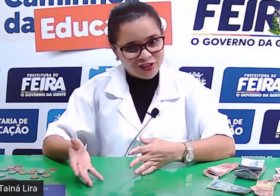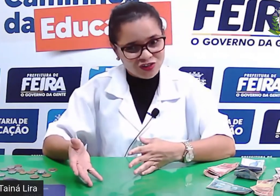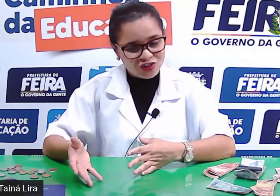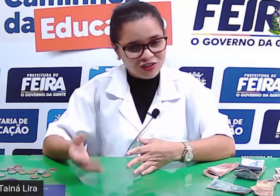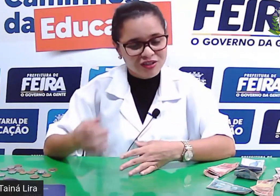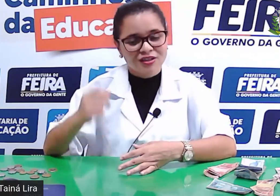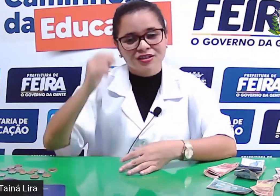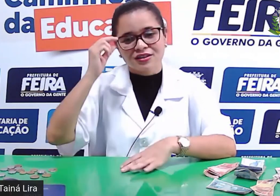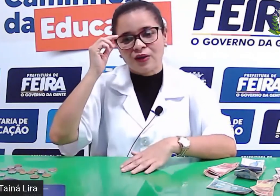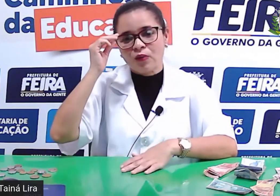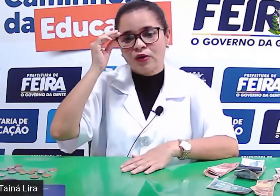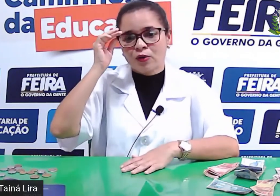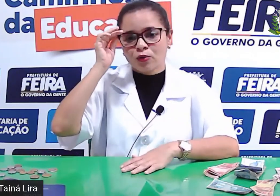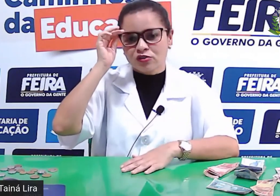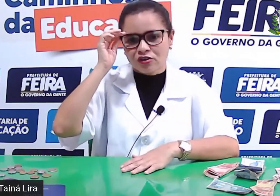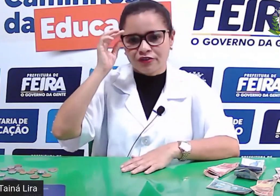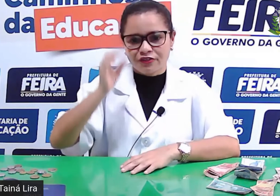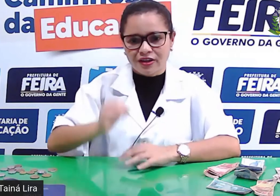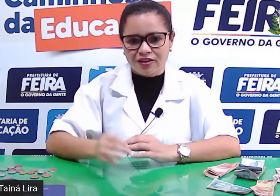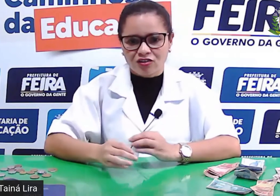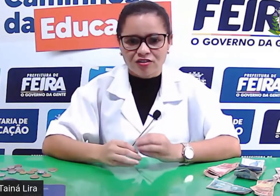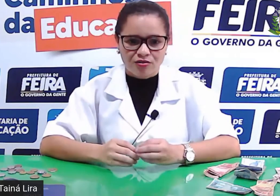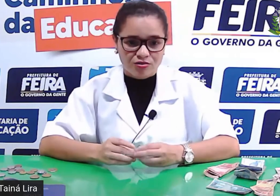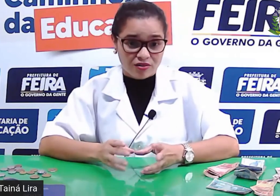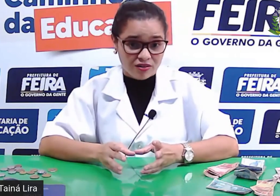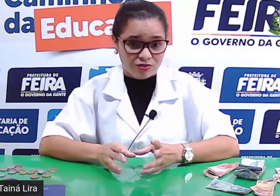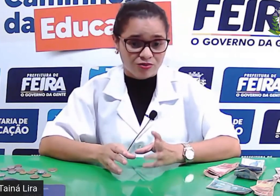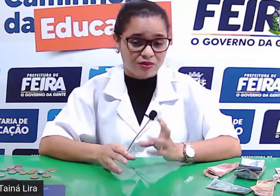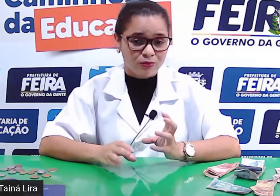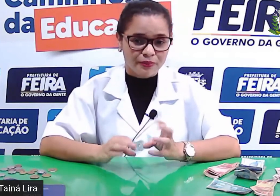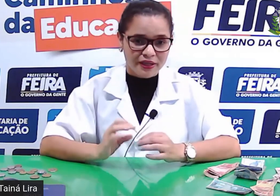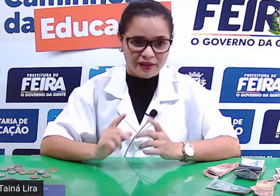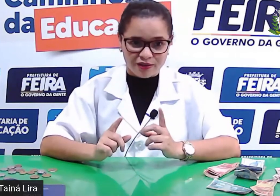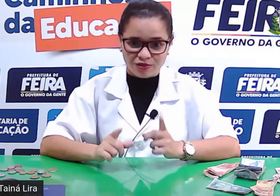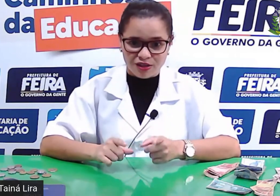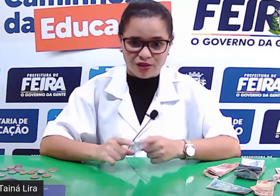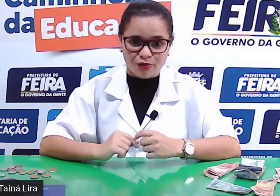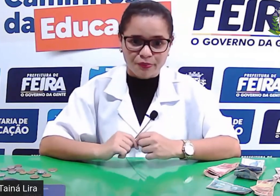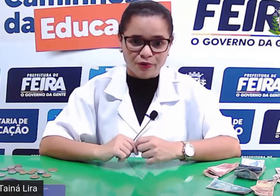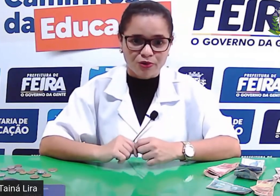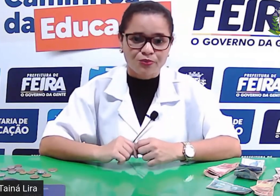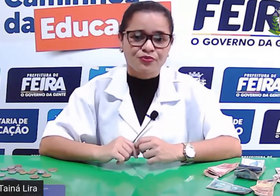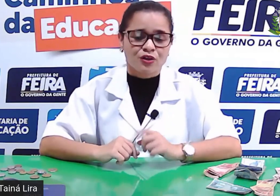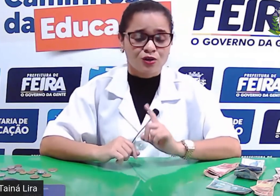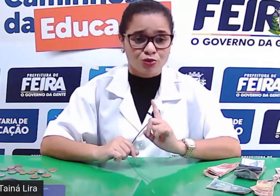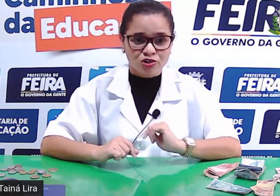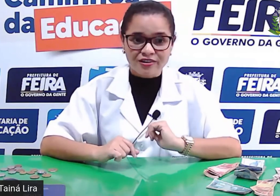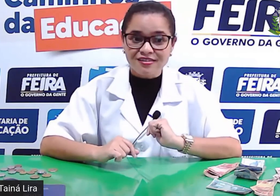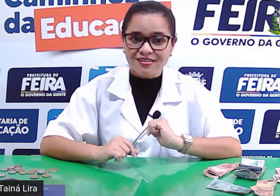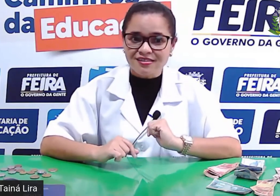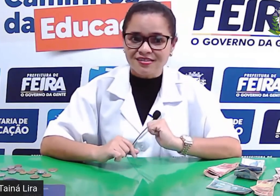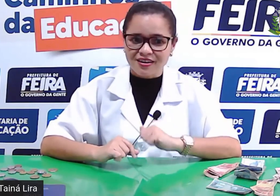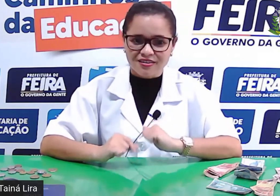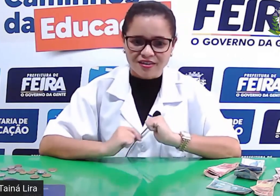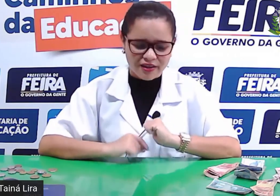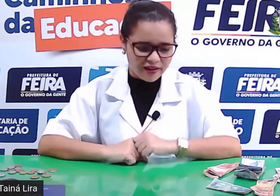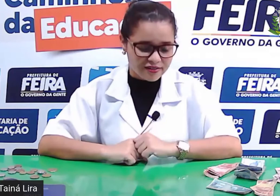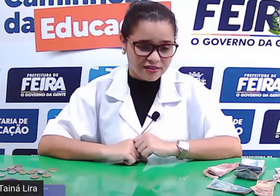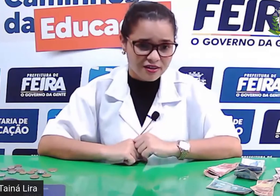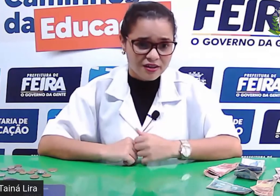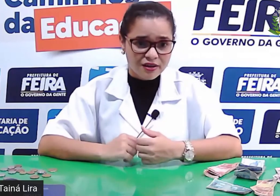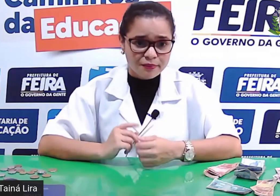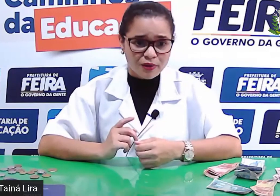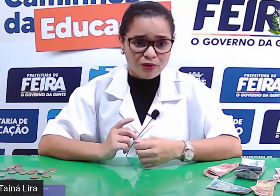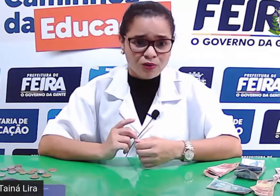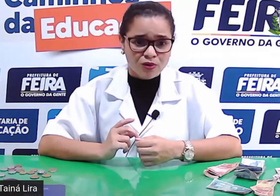sorvete, então, o sorvete segundo ano no mercado que ele comprou custa 16 reais,